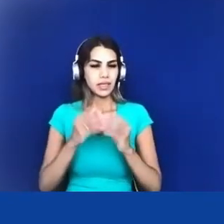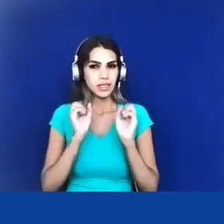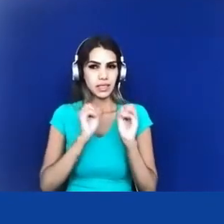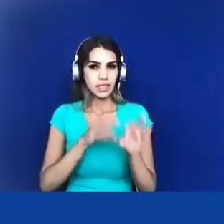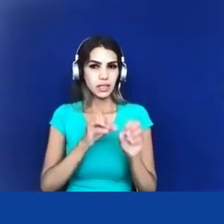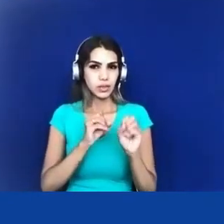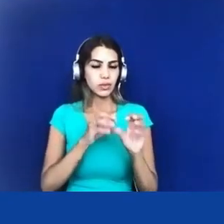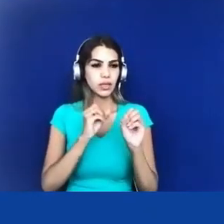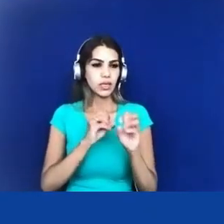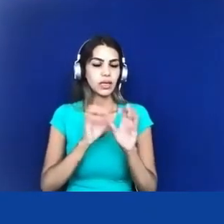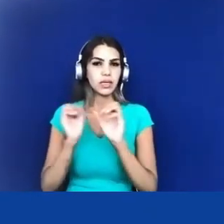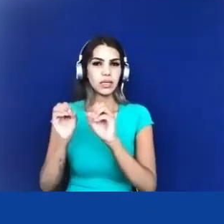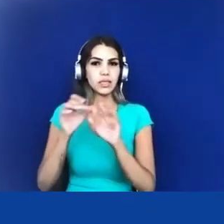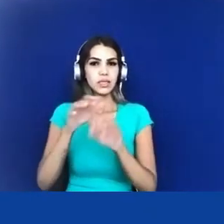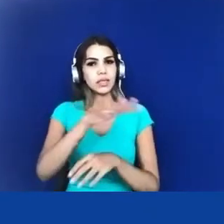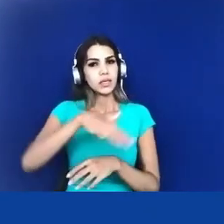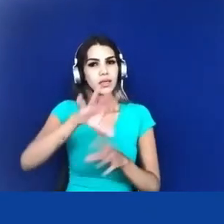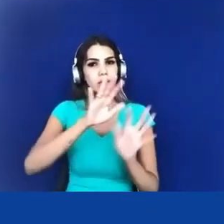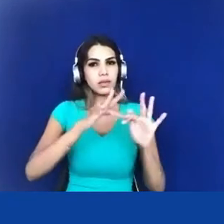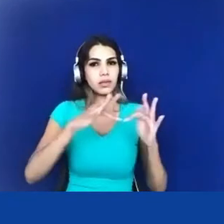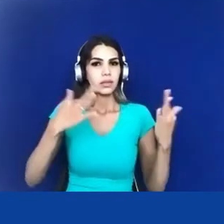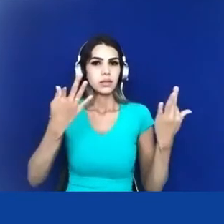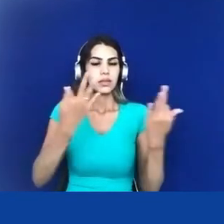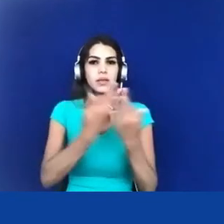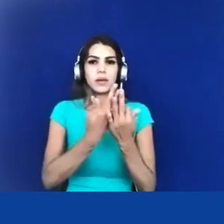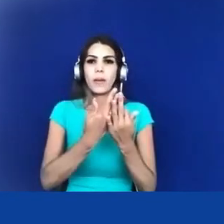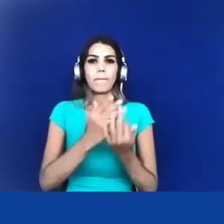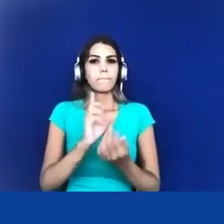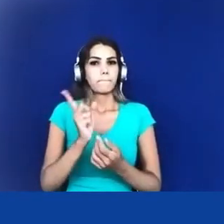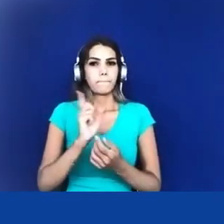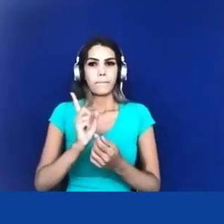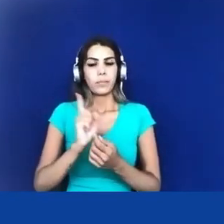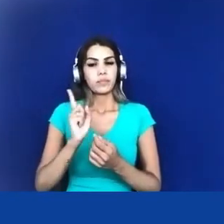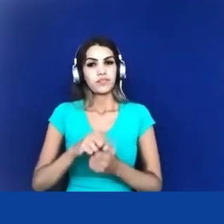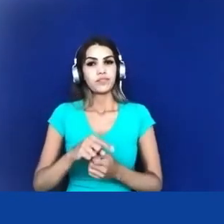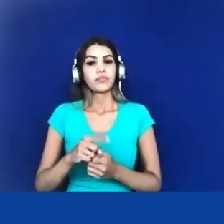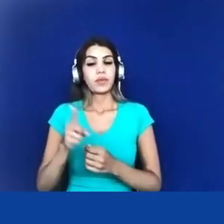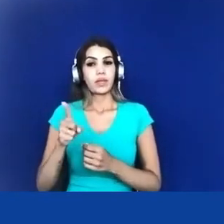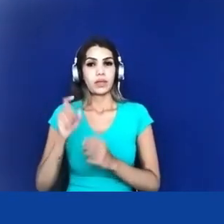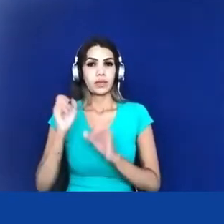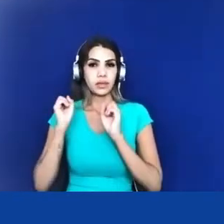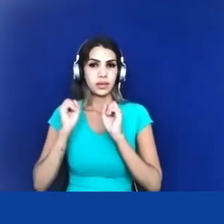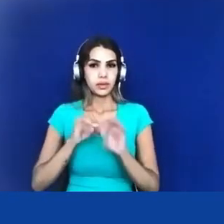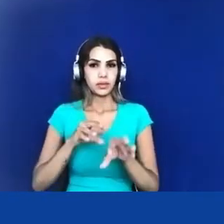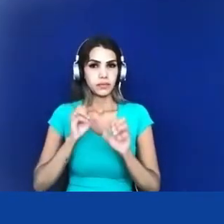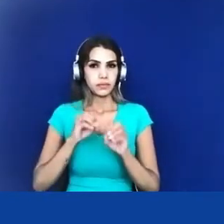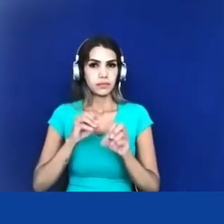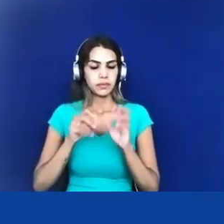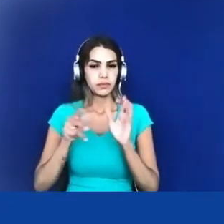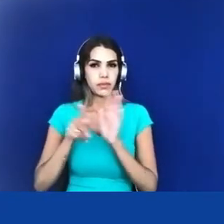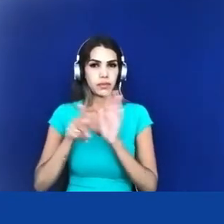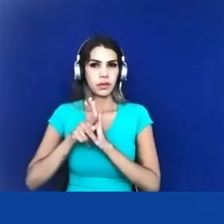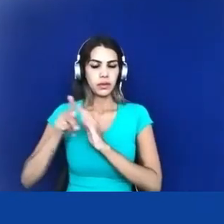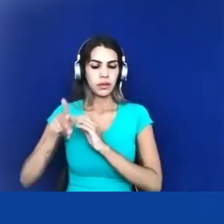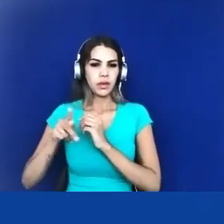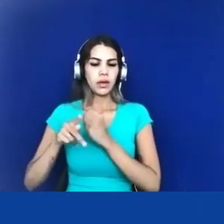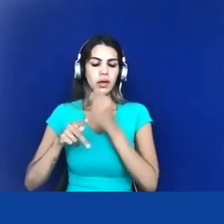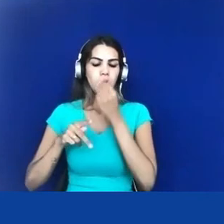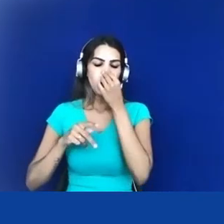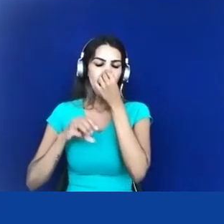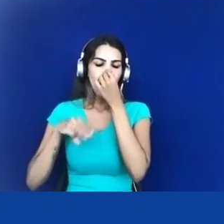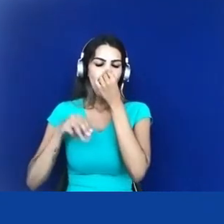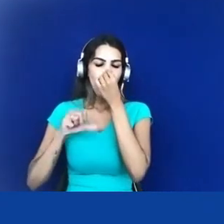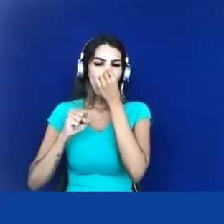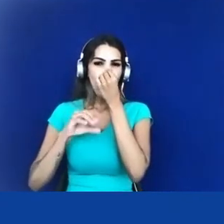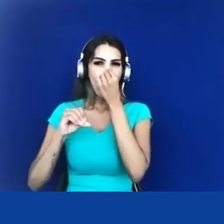famílias que vieram do além mar eles trazem a educação dos missionários para os povos indígenas como uma